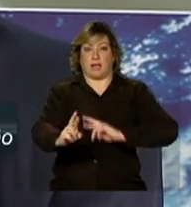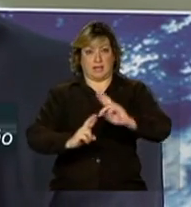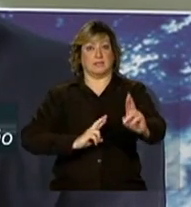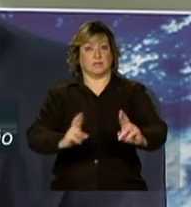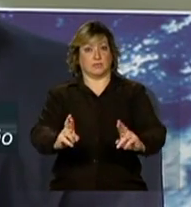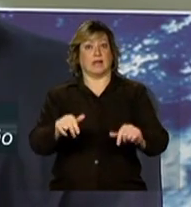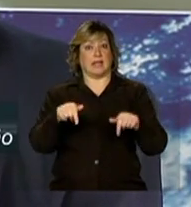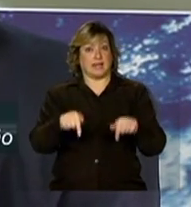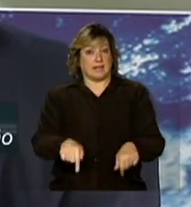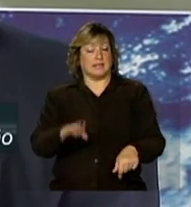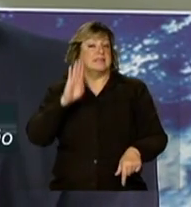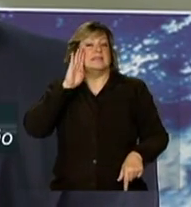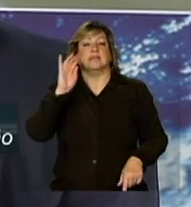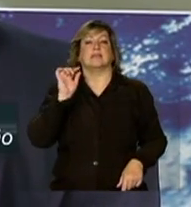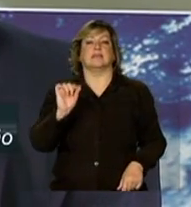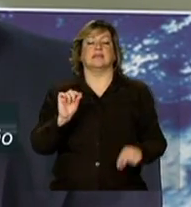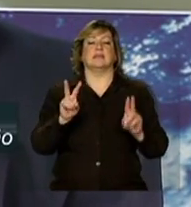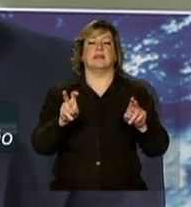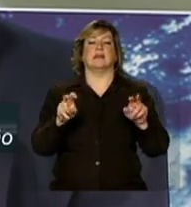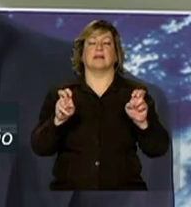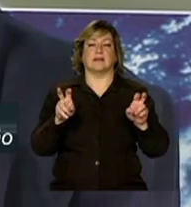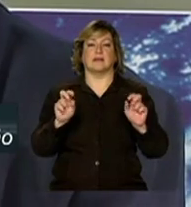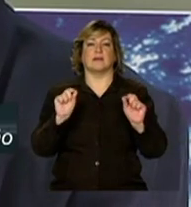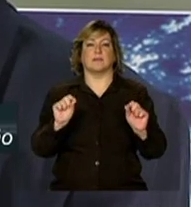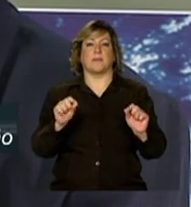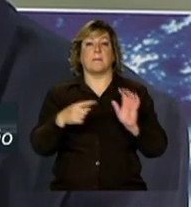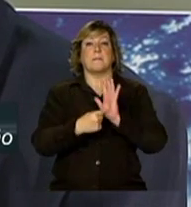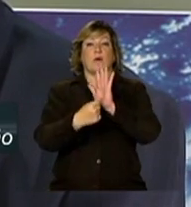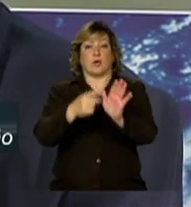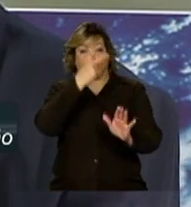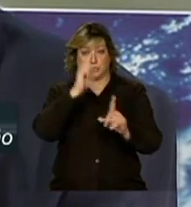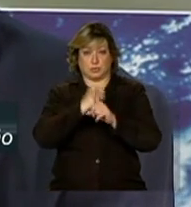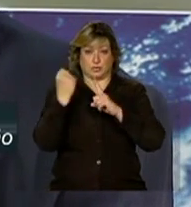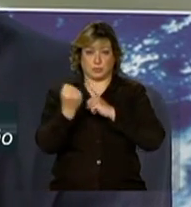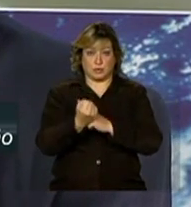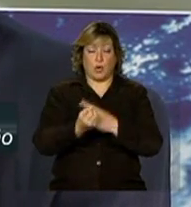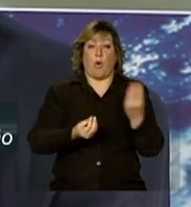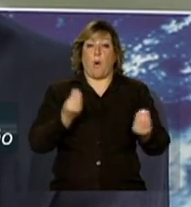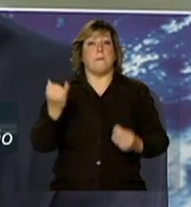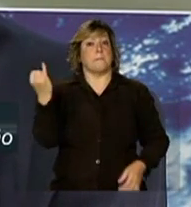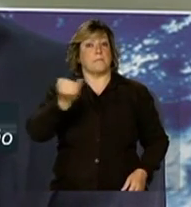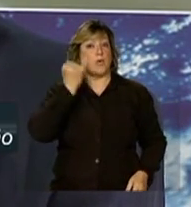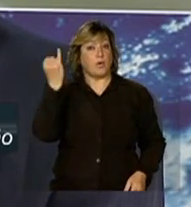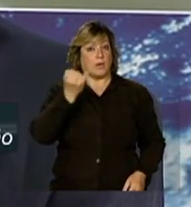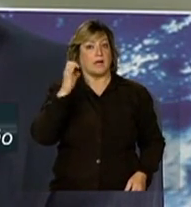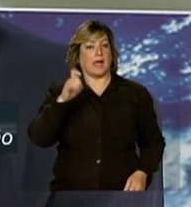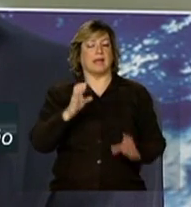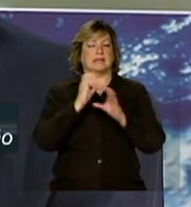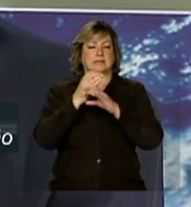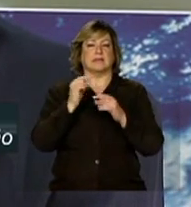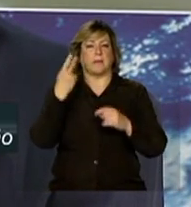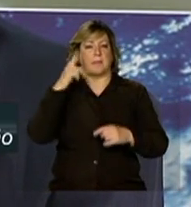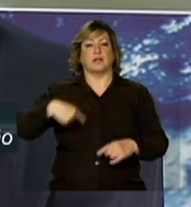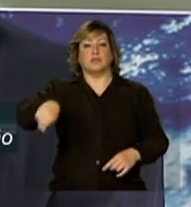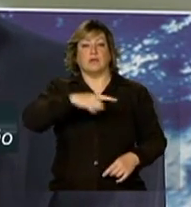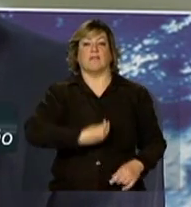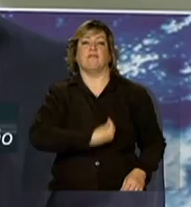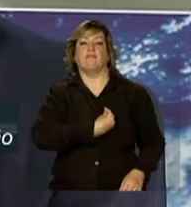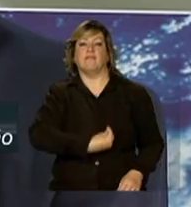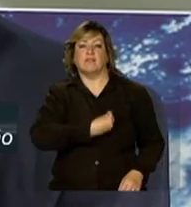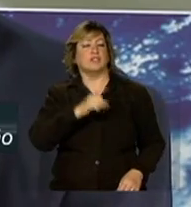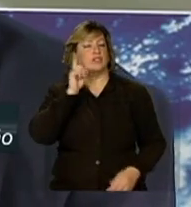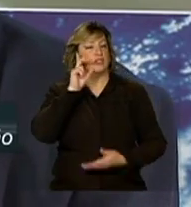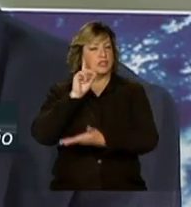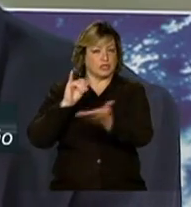nessa linha de mostrar para a sociedade quão importante é a ciência para a sua